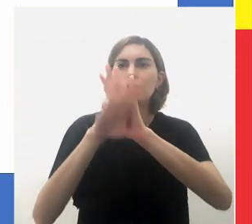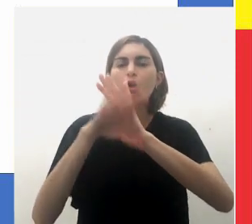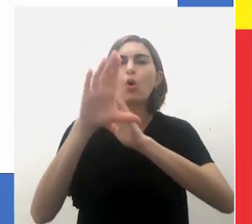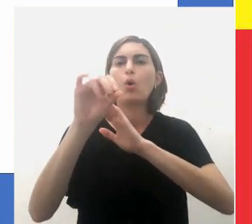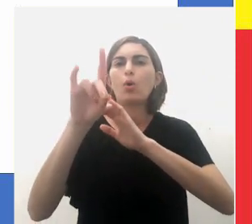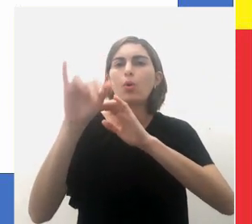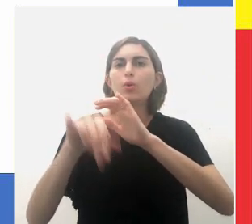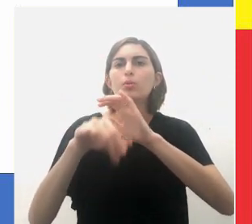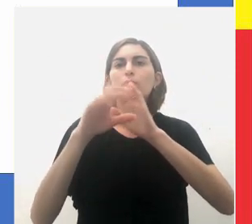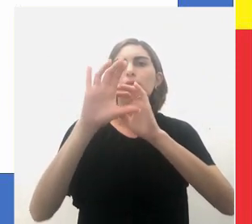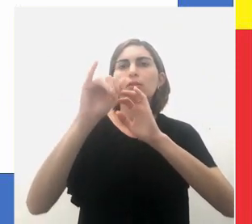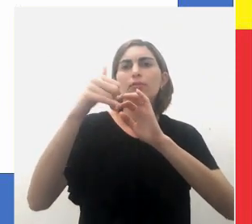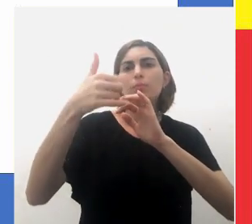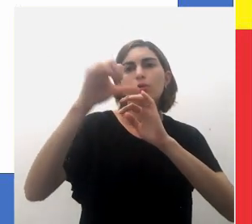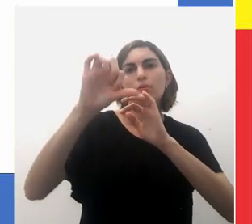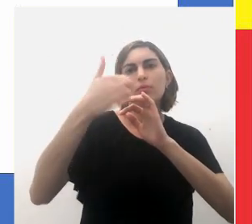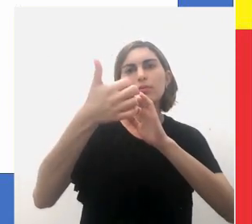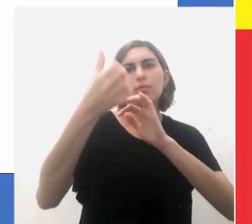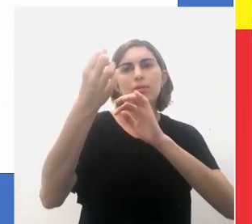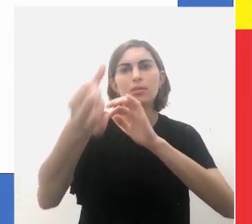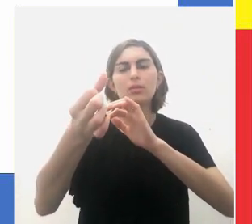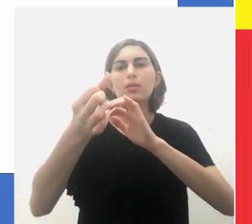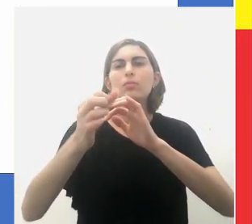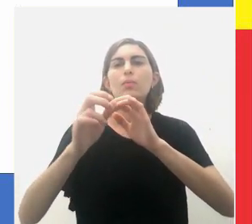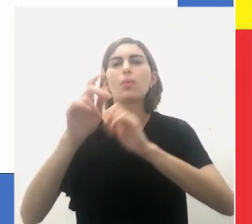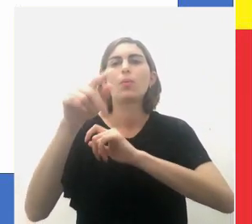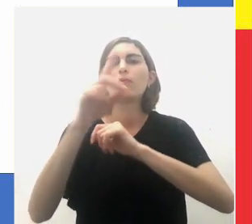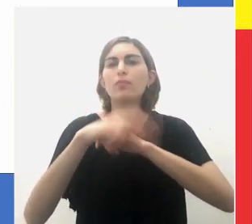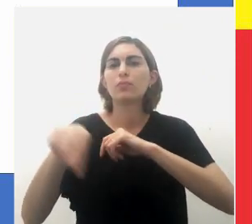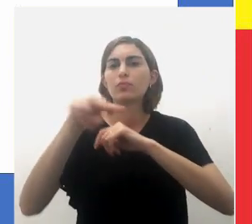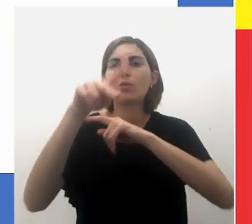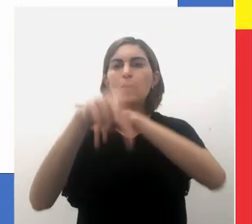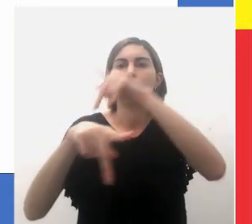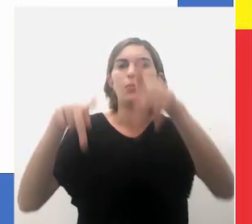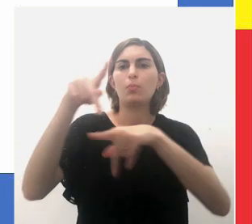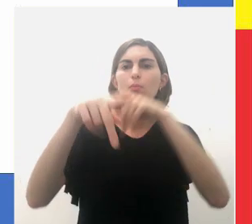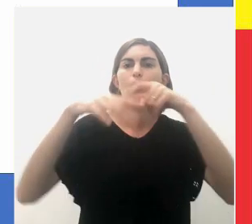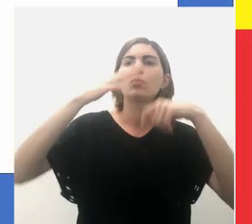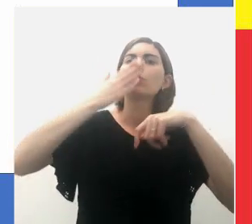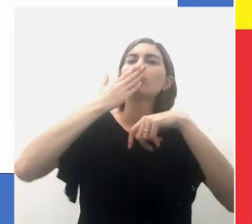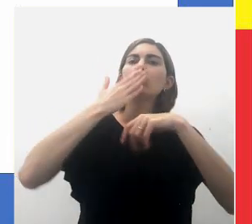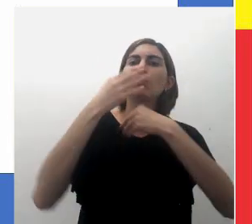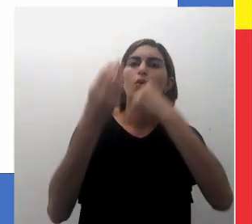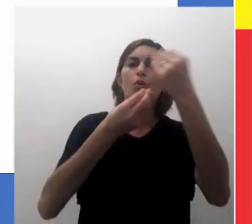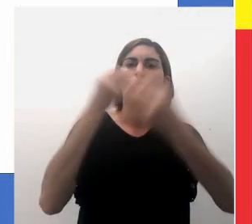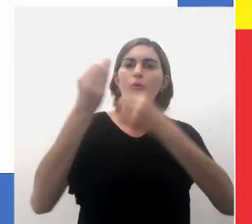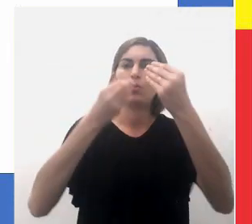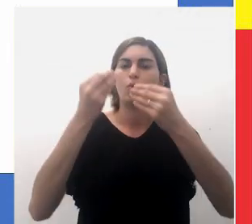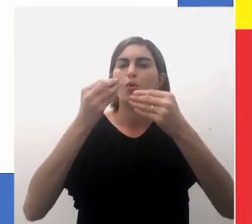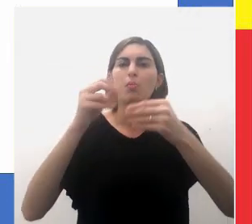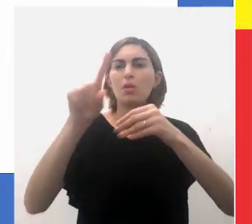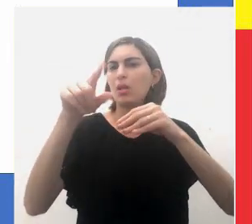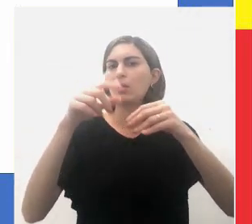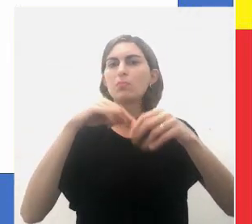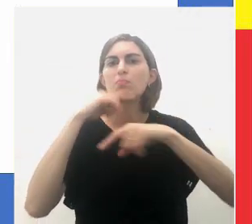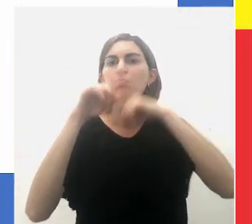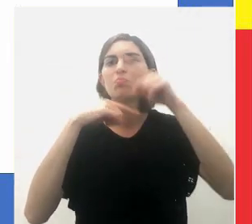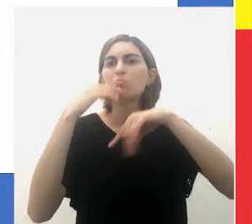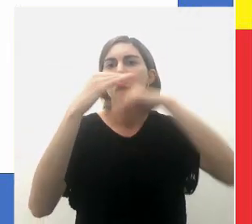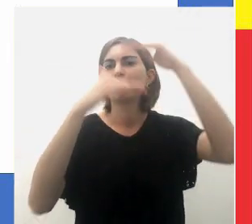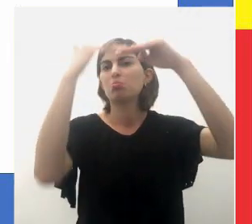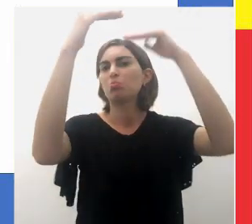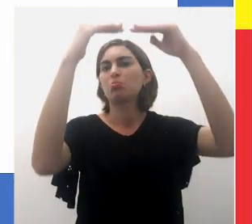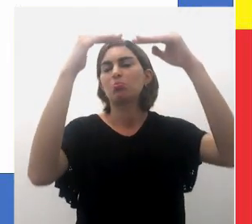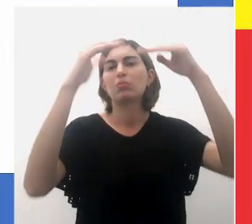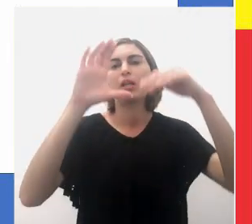Código Civil Brasileiro de 1916, considerando os povos indígenas como relativamente incapazes